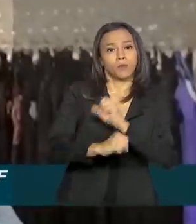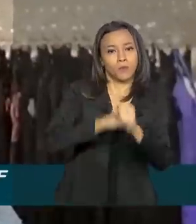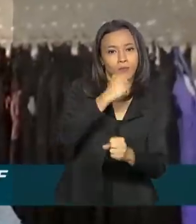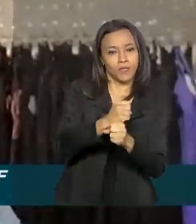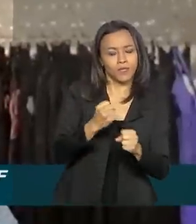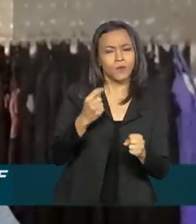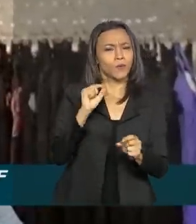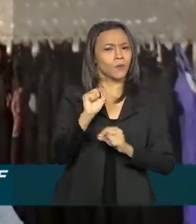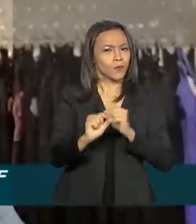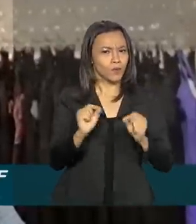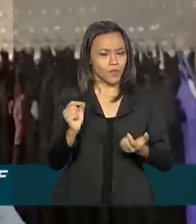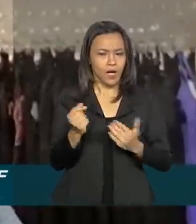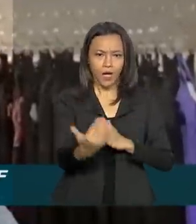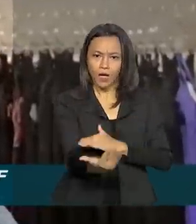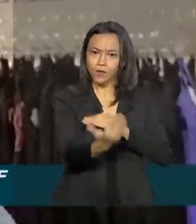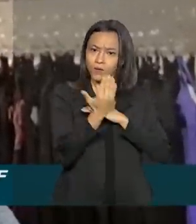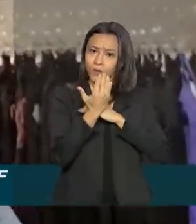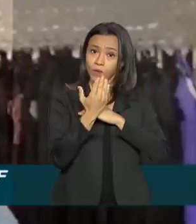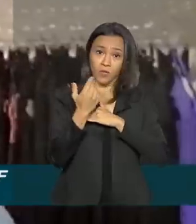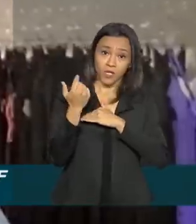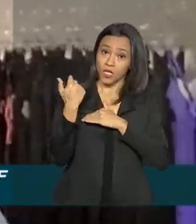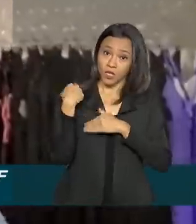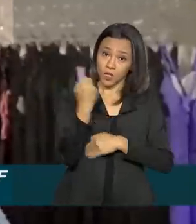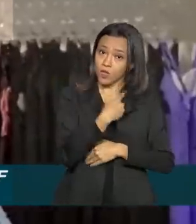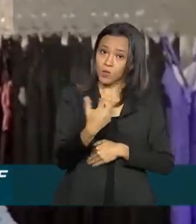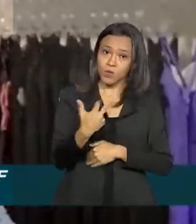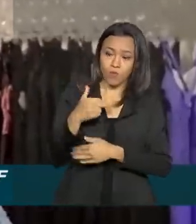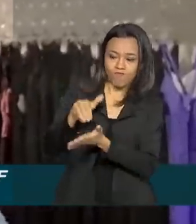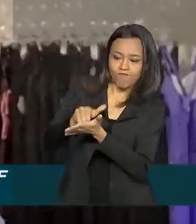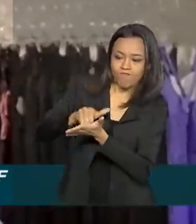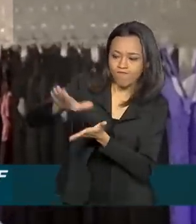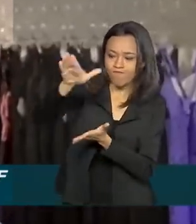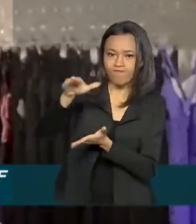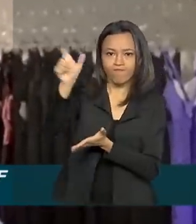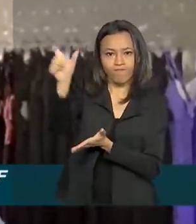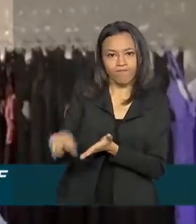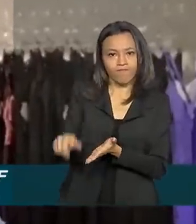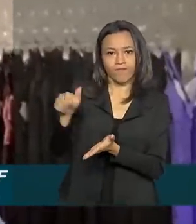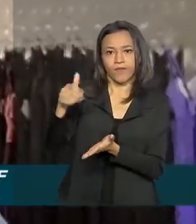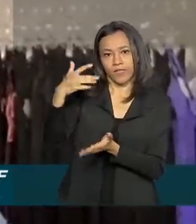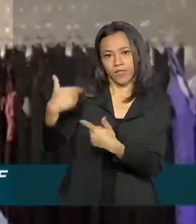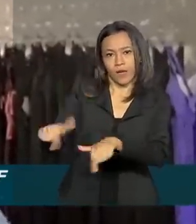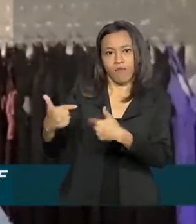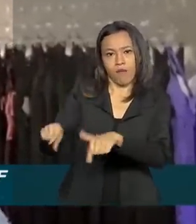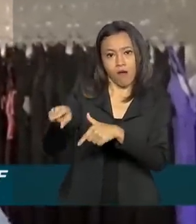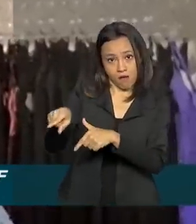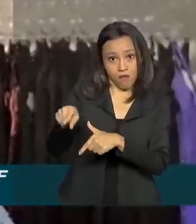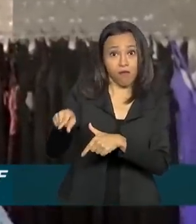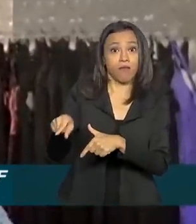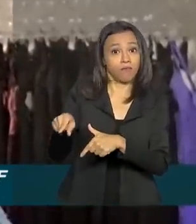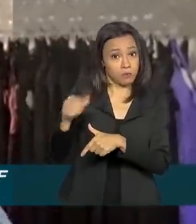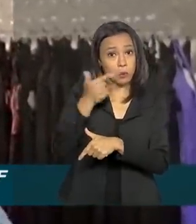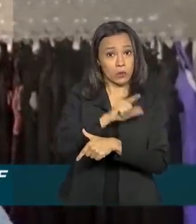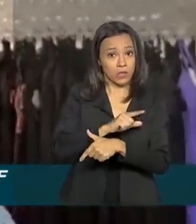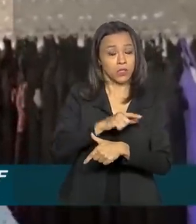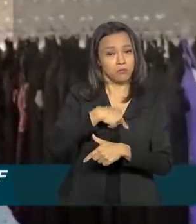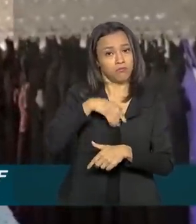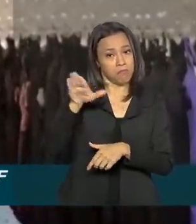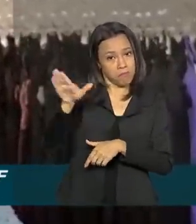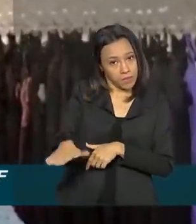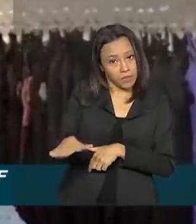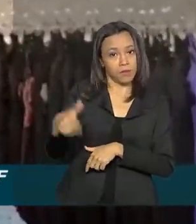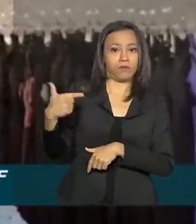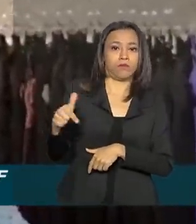fez com que a gente não demitisse nossa funcionária e deu um ar